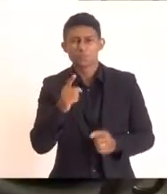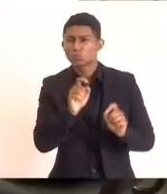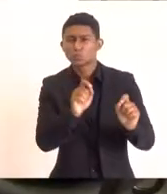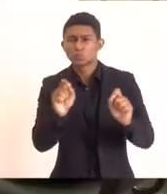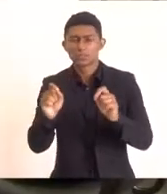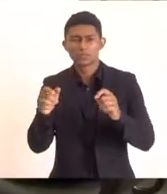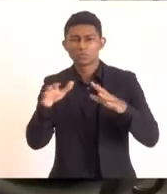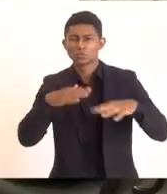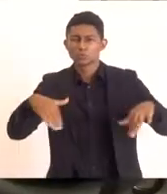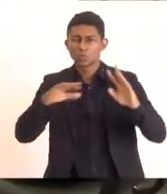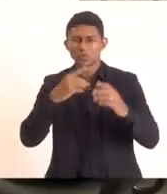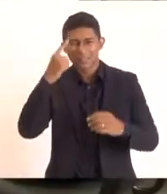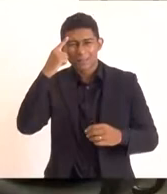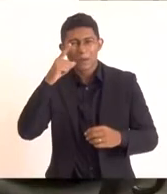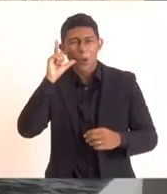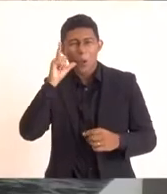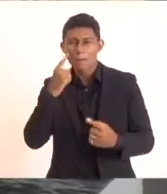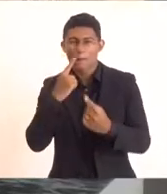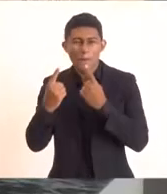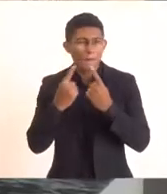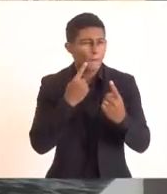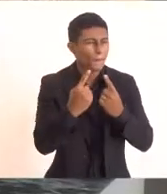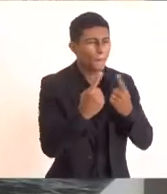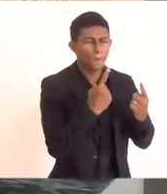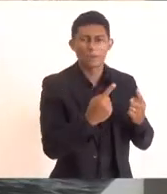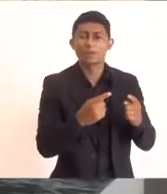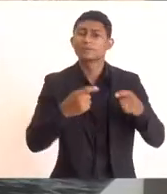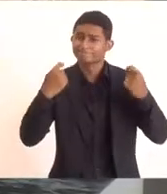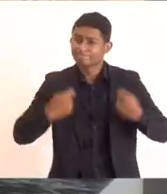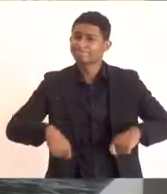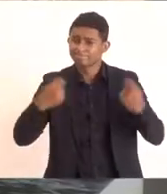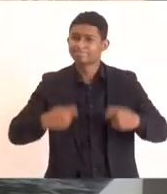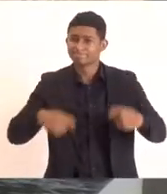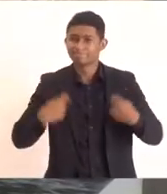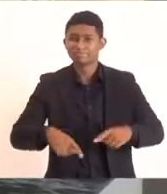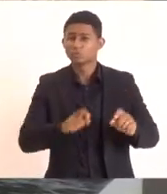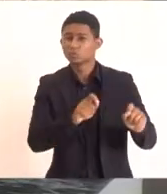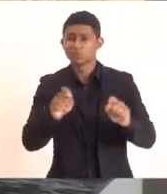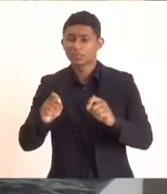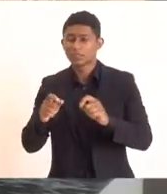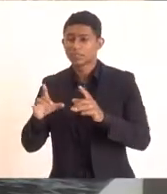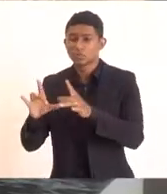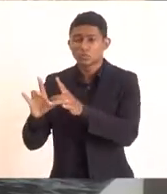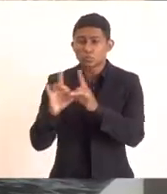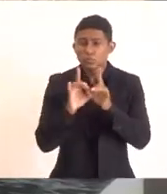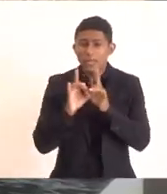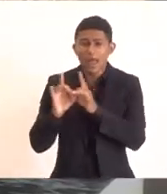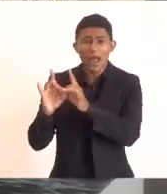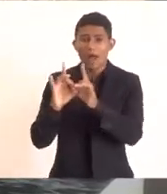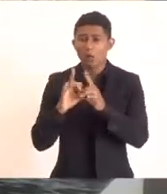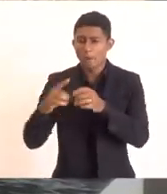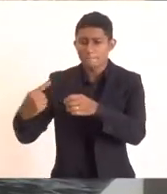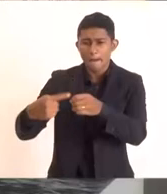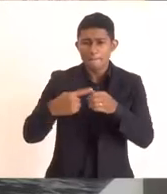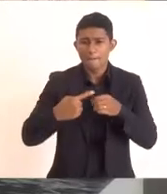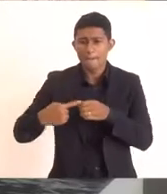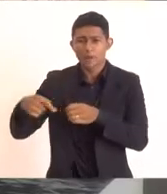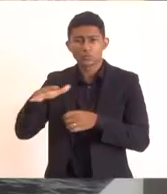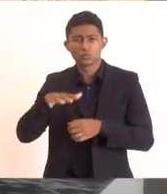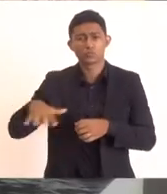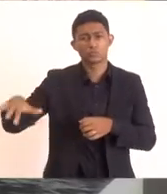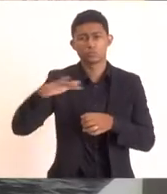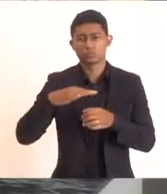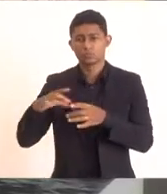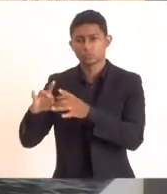de todos e a fala de todos e todas, como precisa trabalhar de forma integrada para o seu crescimento? E como que a gente